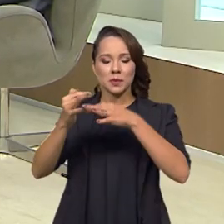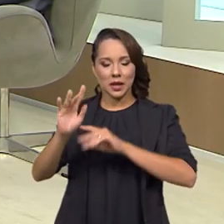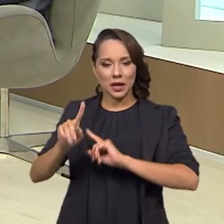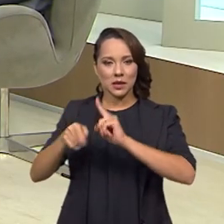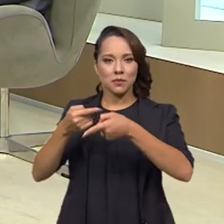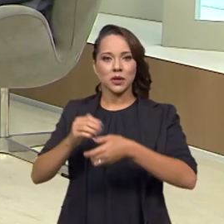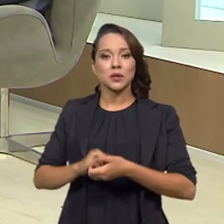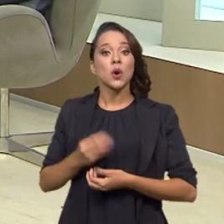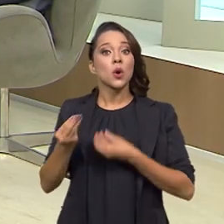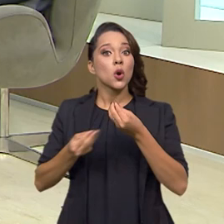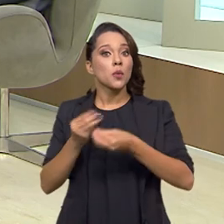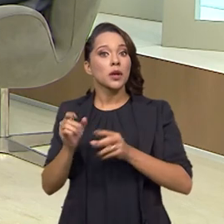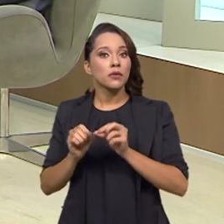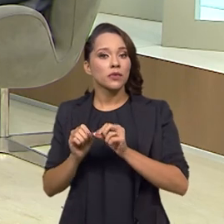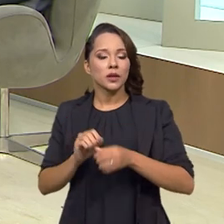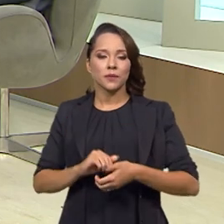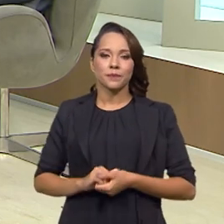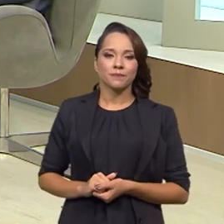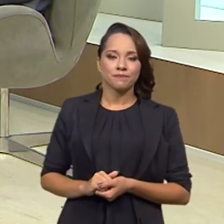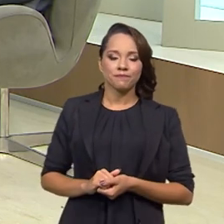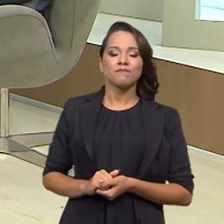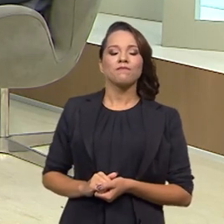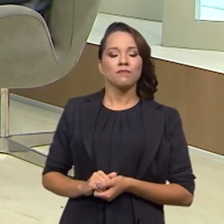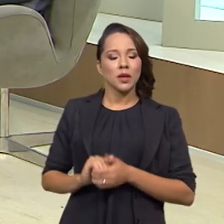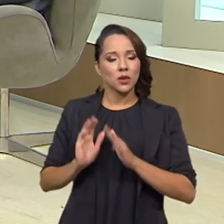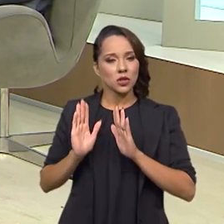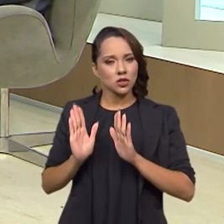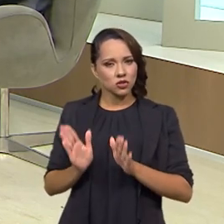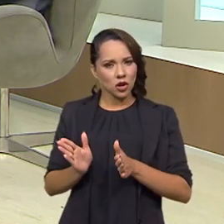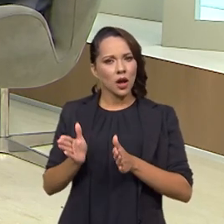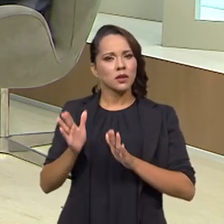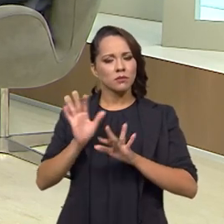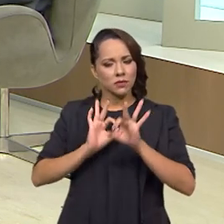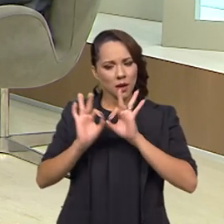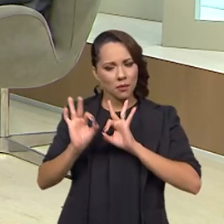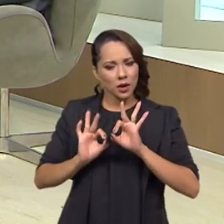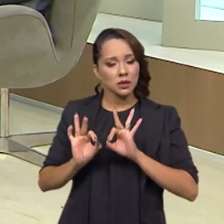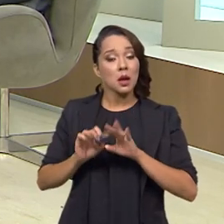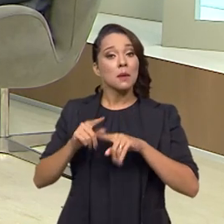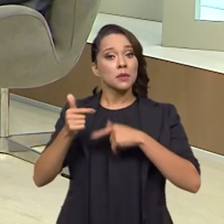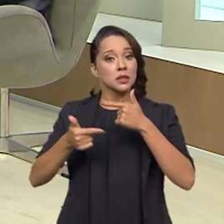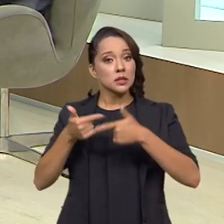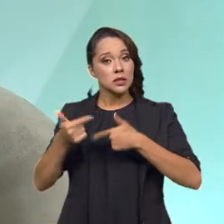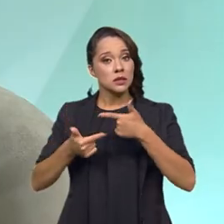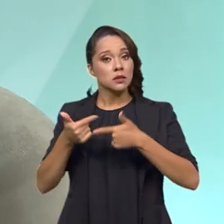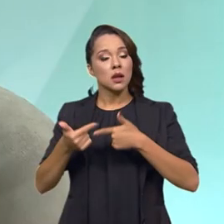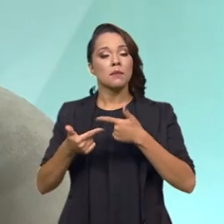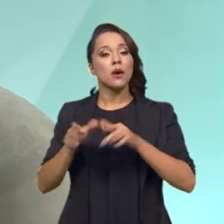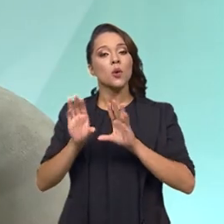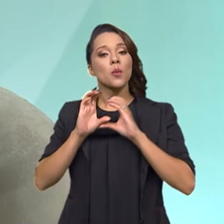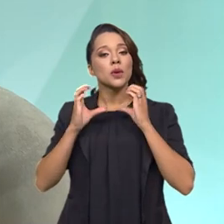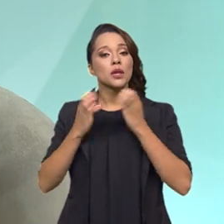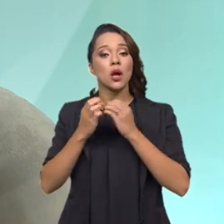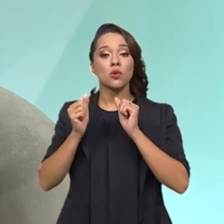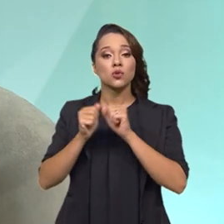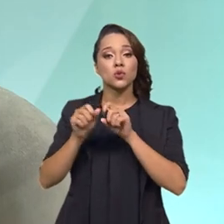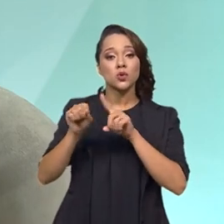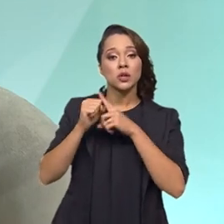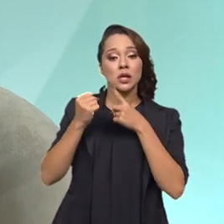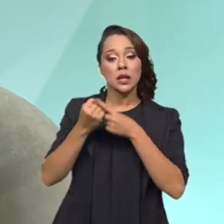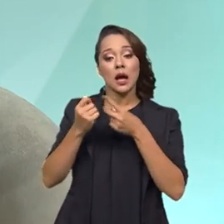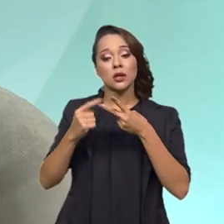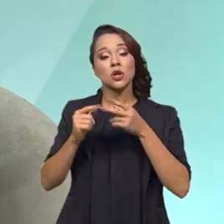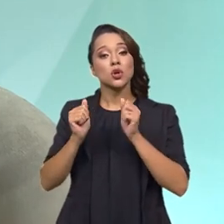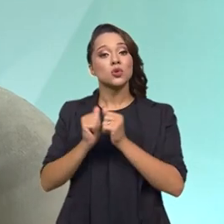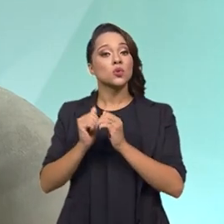pouco como que ela é feita. Então, nós estamos tomando as providências. Agora, tem que ter um trabalho comunitário, a sociedade, as igrejas,